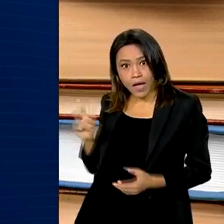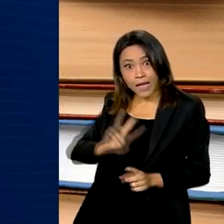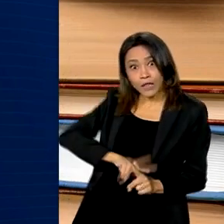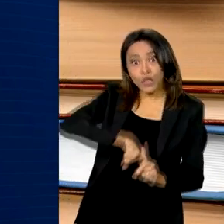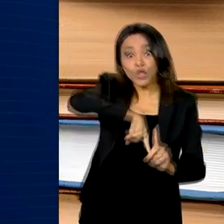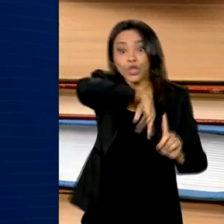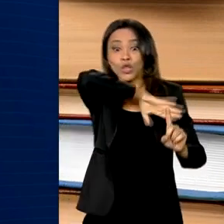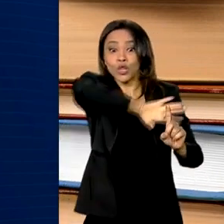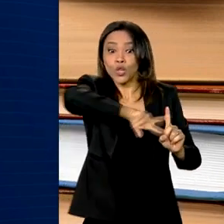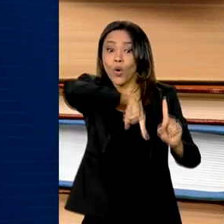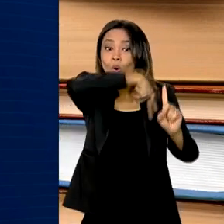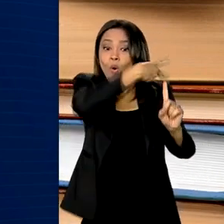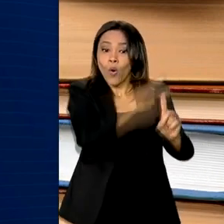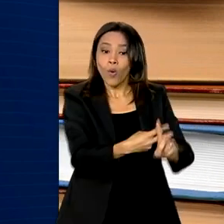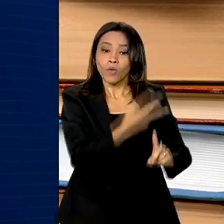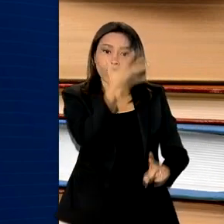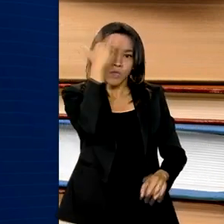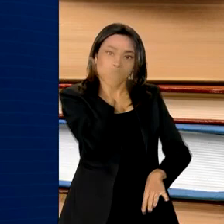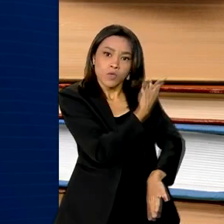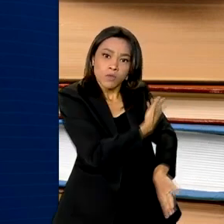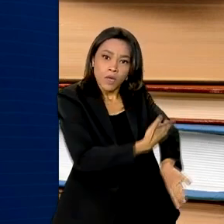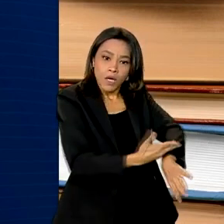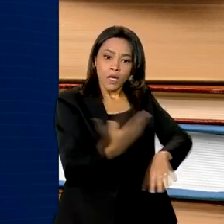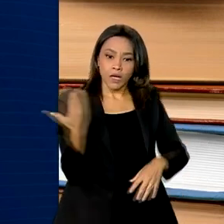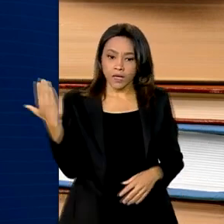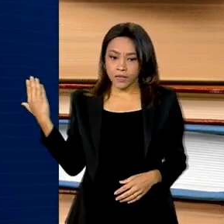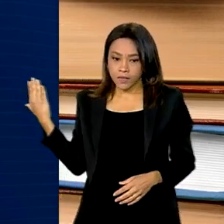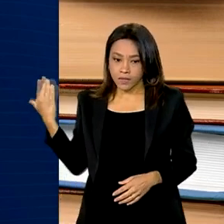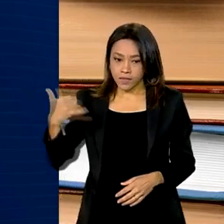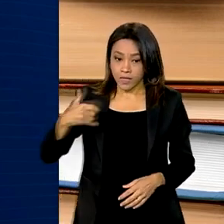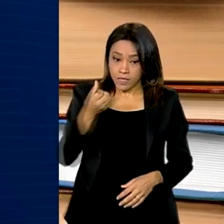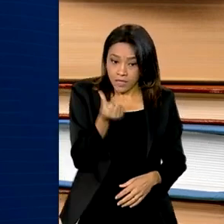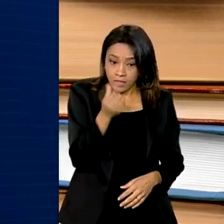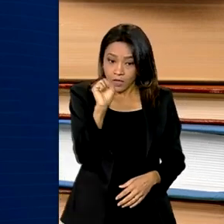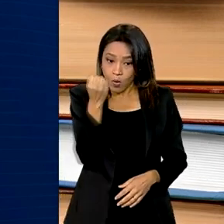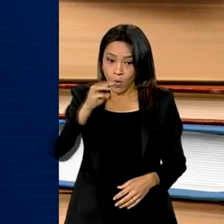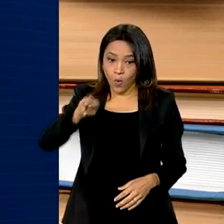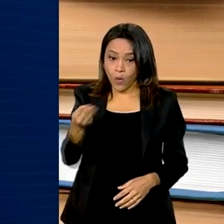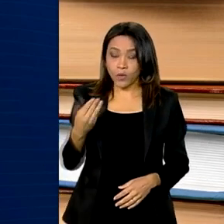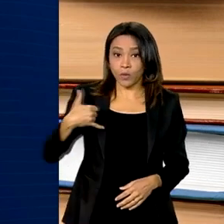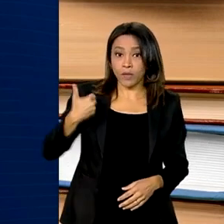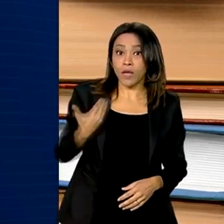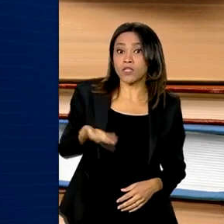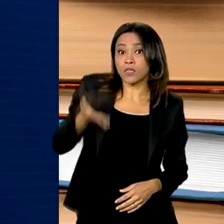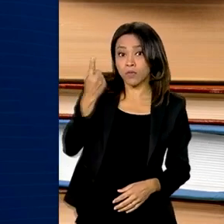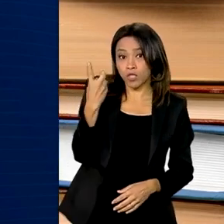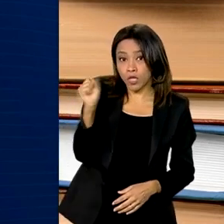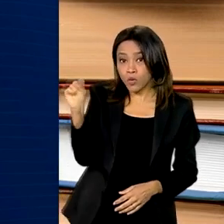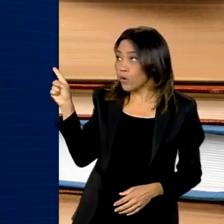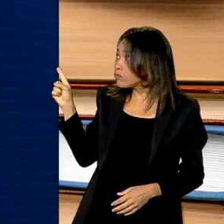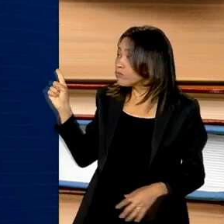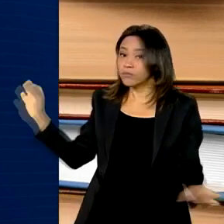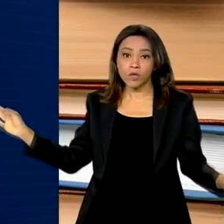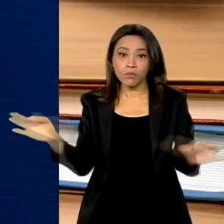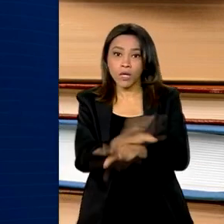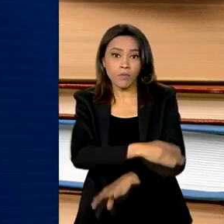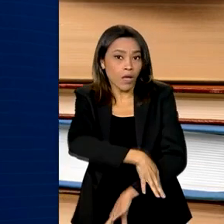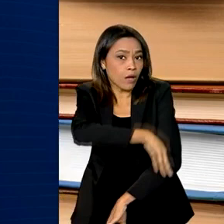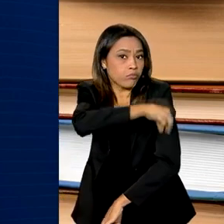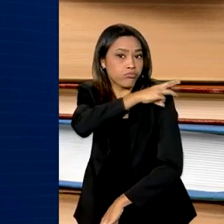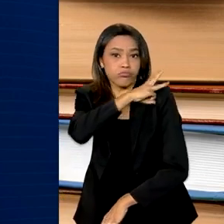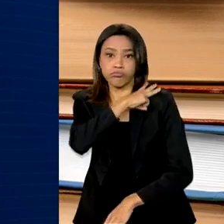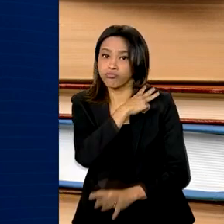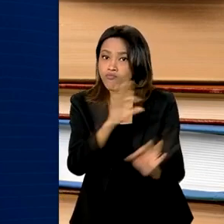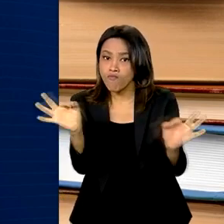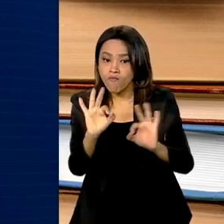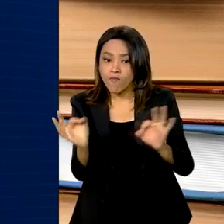brancas. 68 milhões de brasileiros com 18 anos ou mais não concluíram a educação básica. E desses,